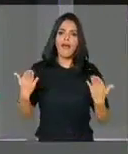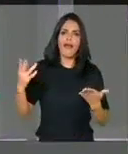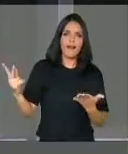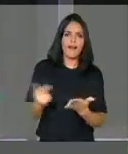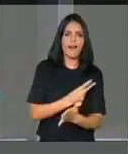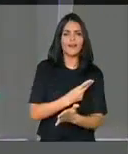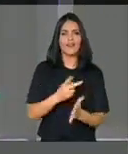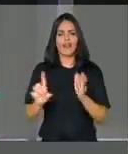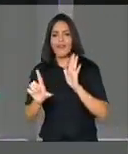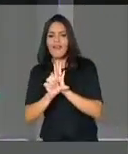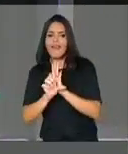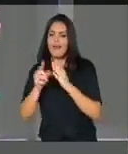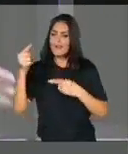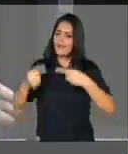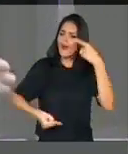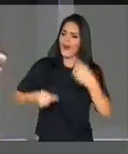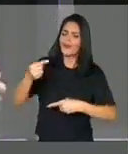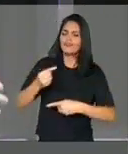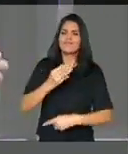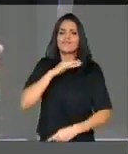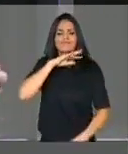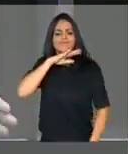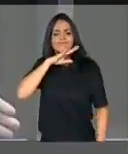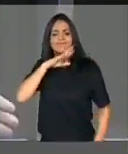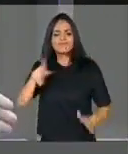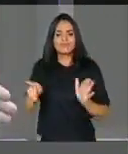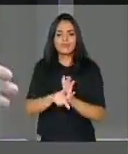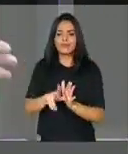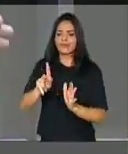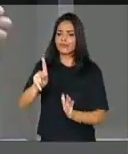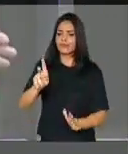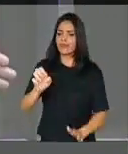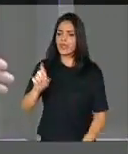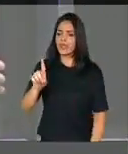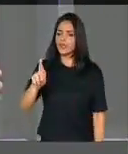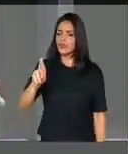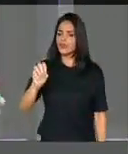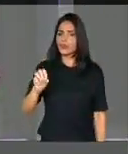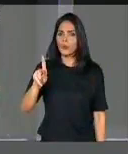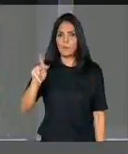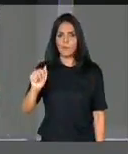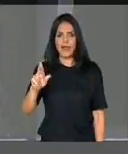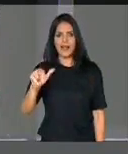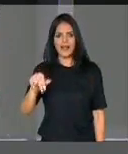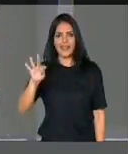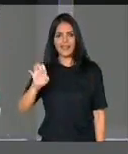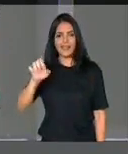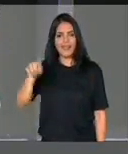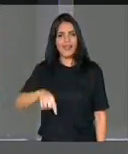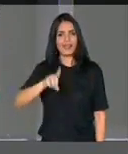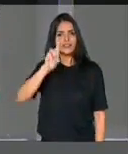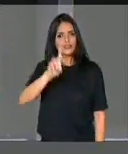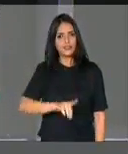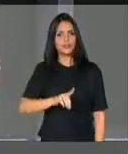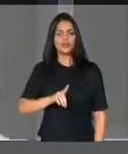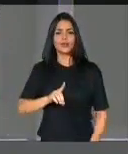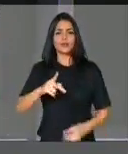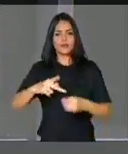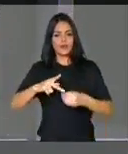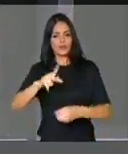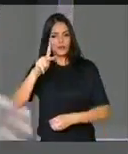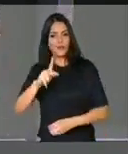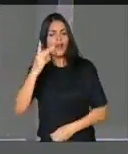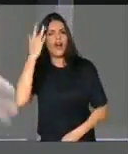essa política desastrosa do Pedro Parente, achando que combustível no Brasil se